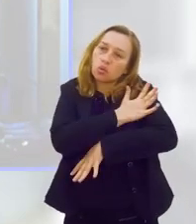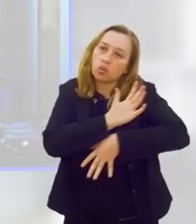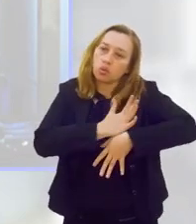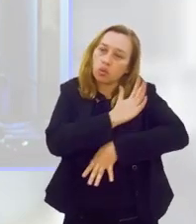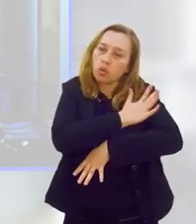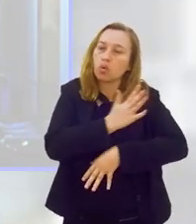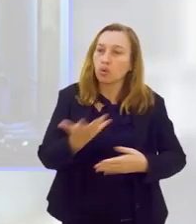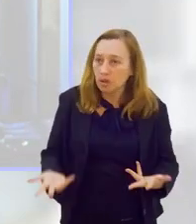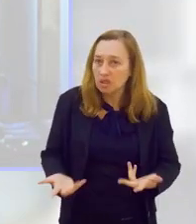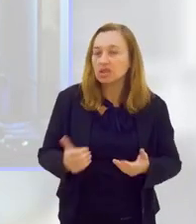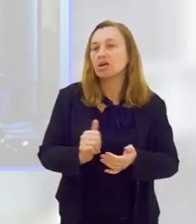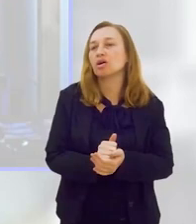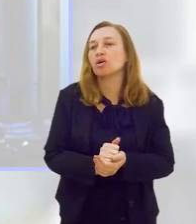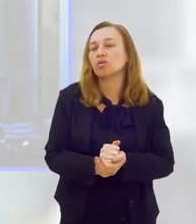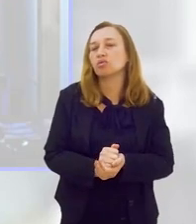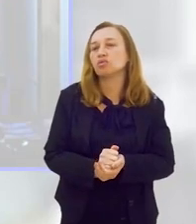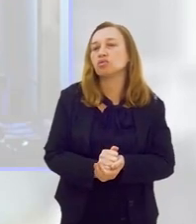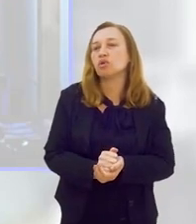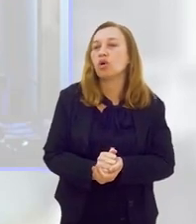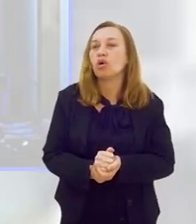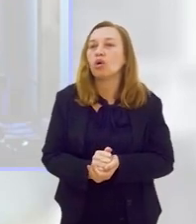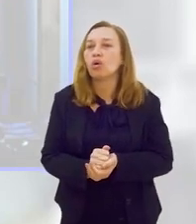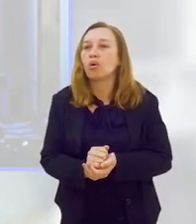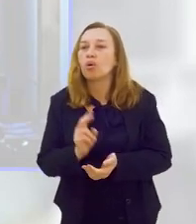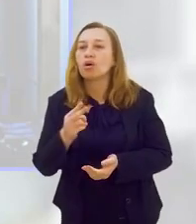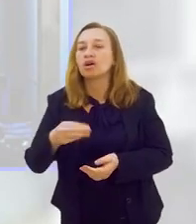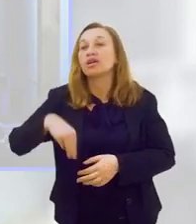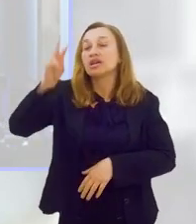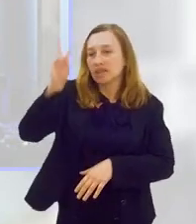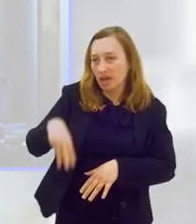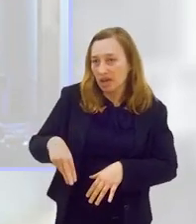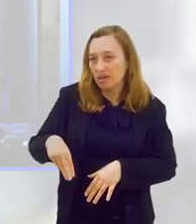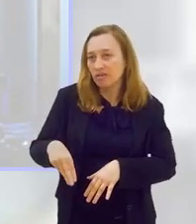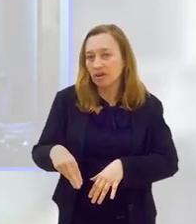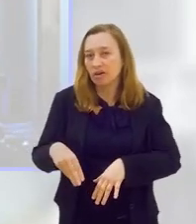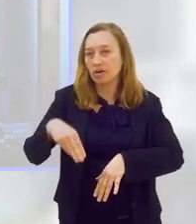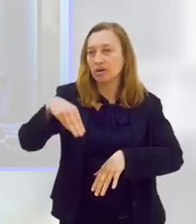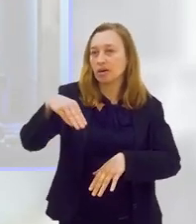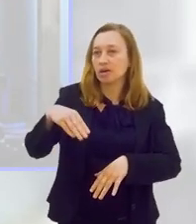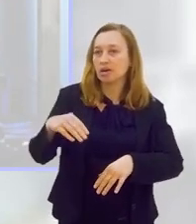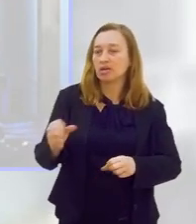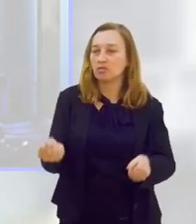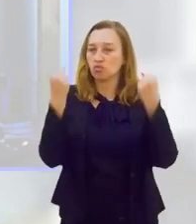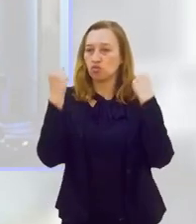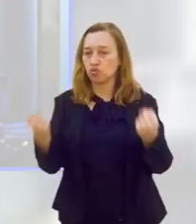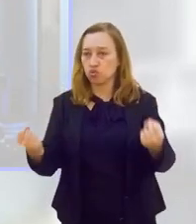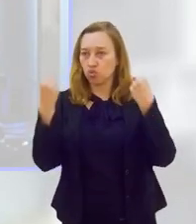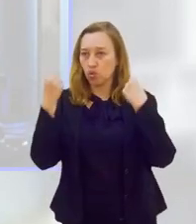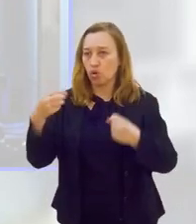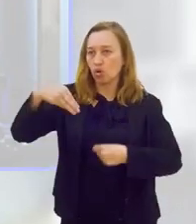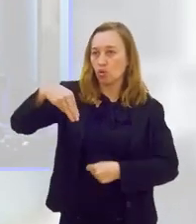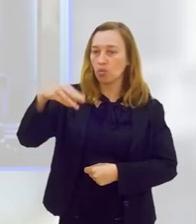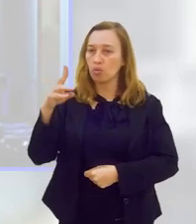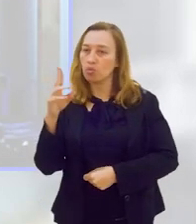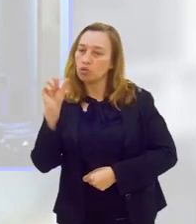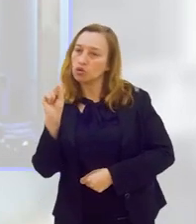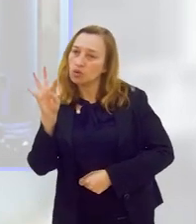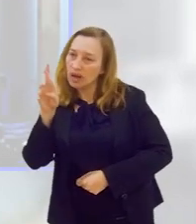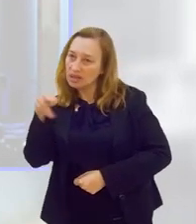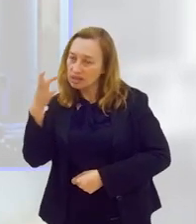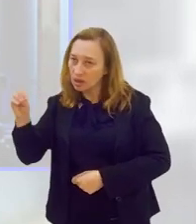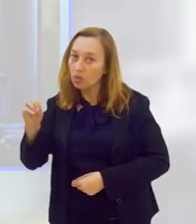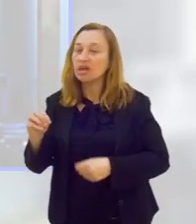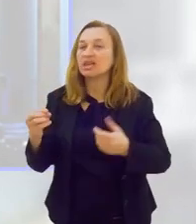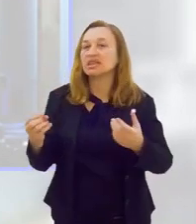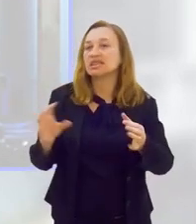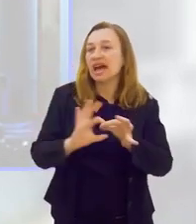está livre também de estar dentro de ser considerado sedentário. Fala um pouquinho para a